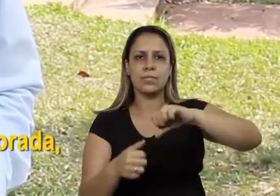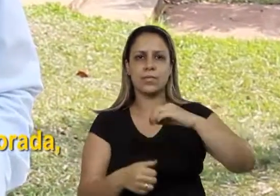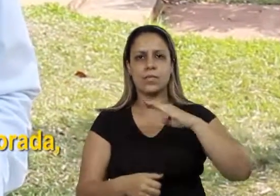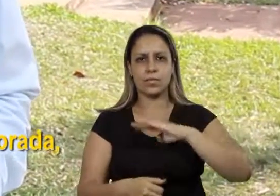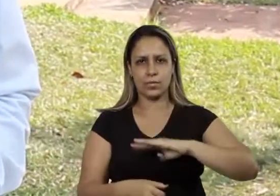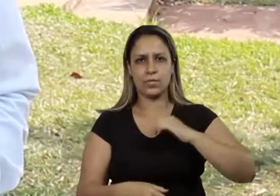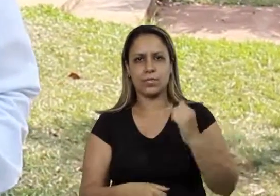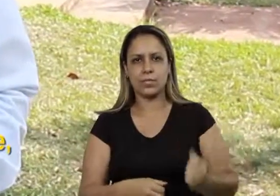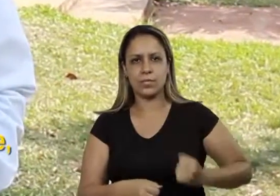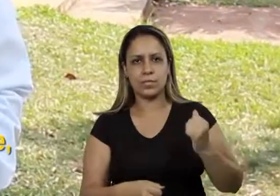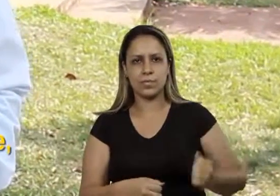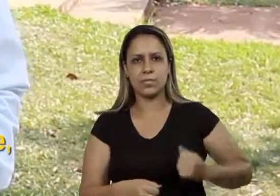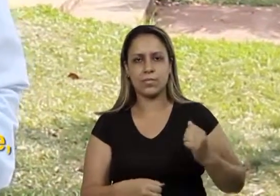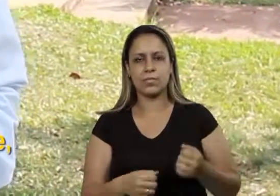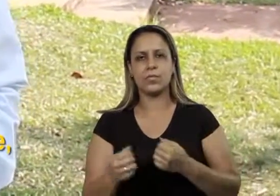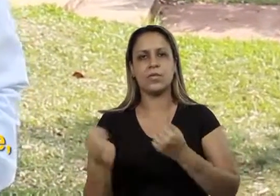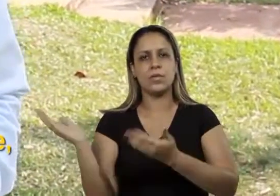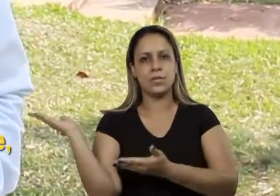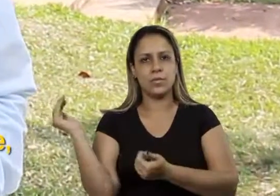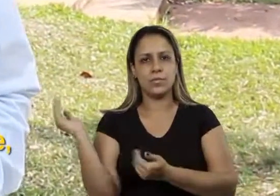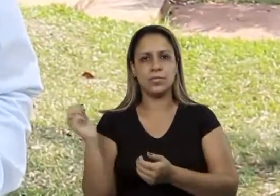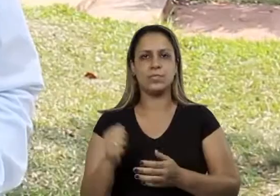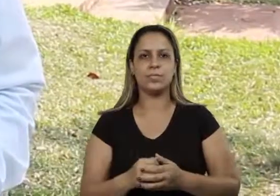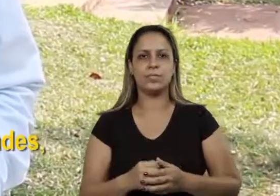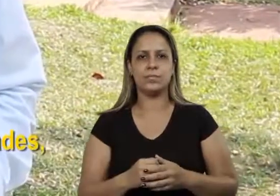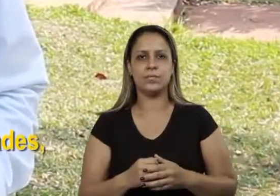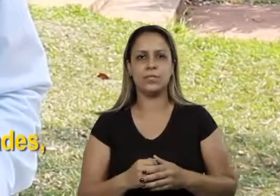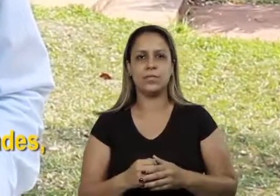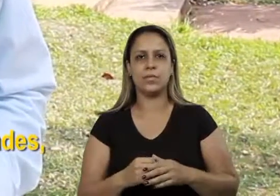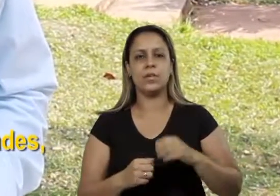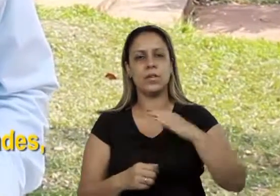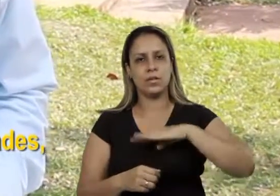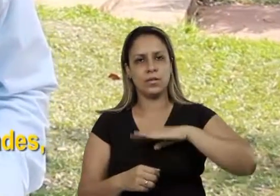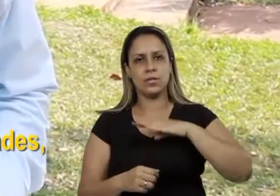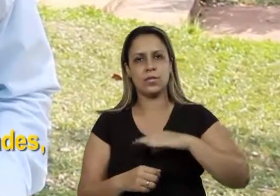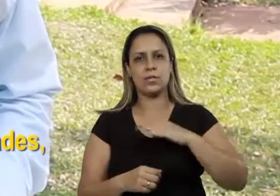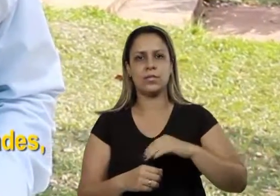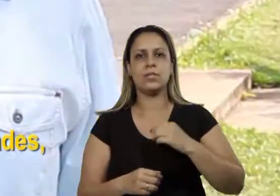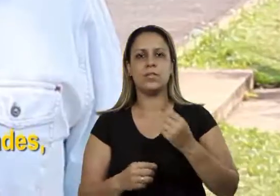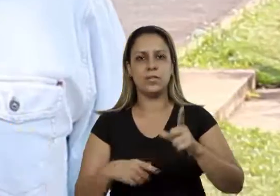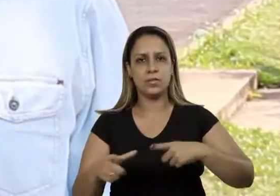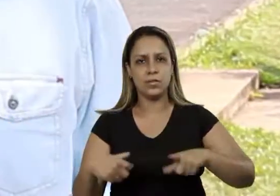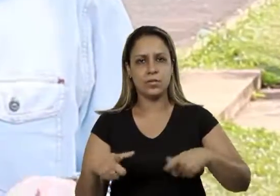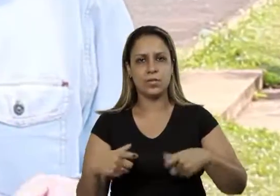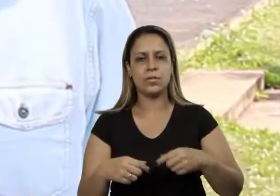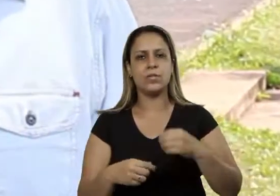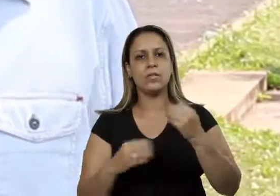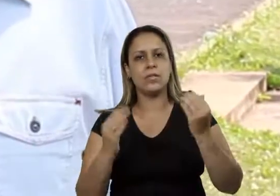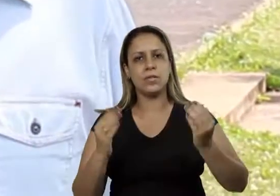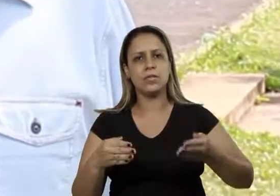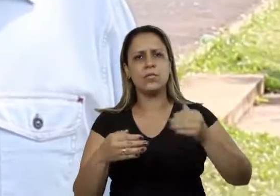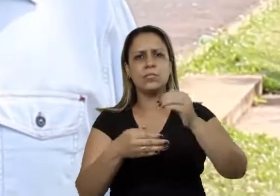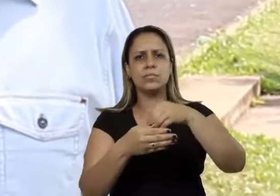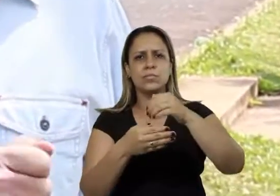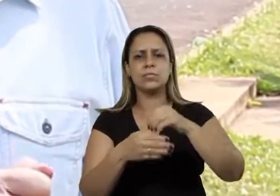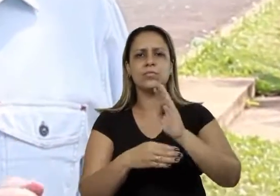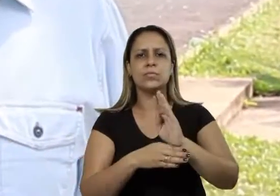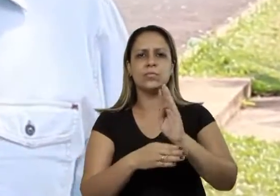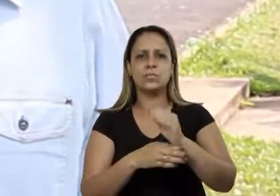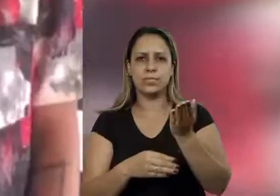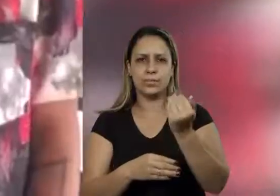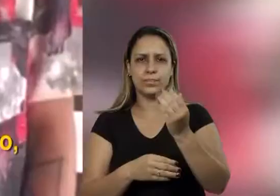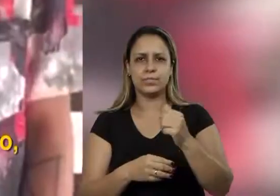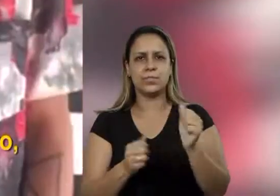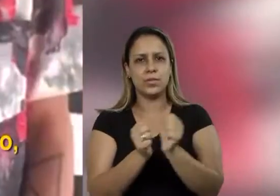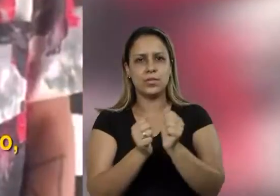a nossa morada na morada da juventude, na morada das oportunidades, eu peço seu apoio. Vem com a